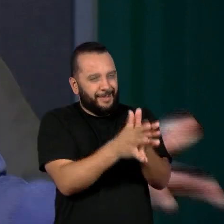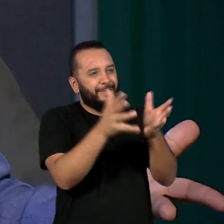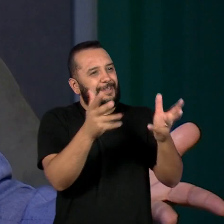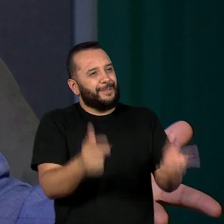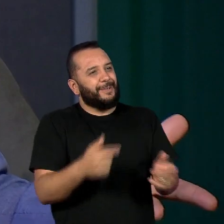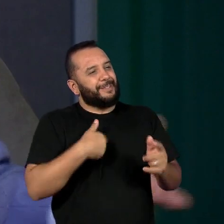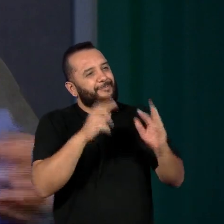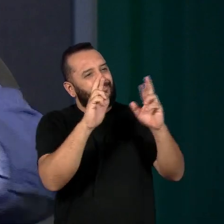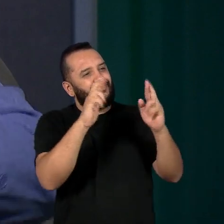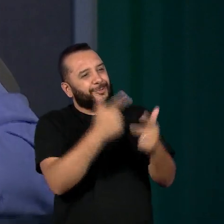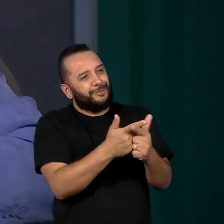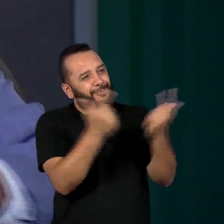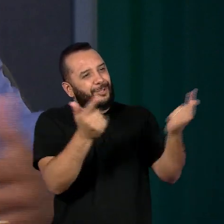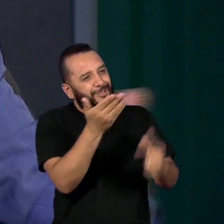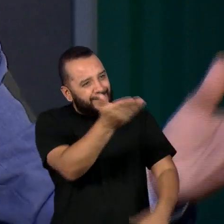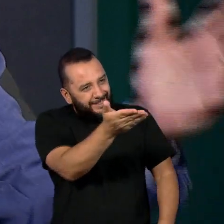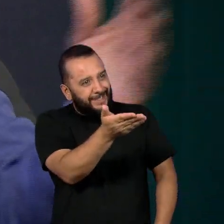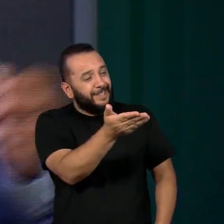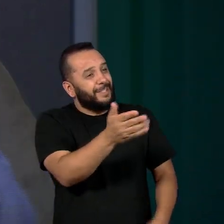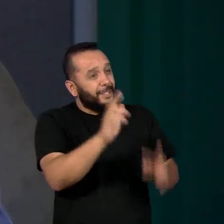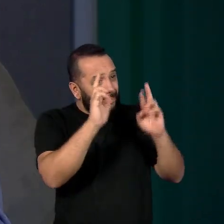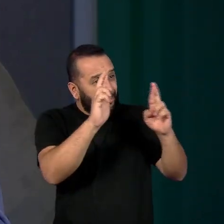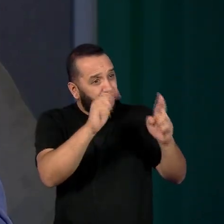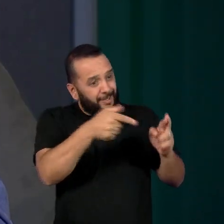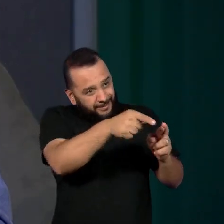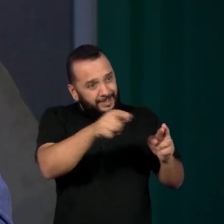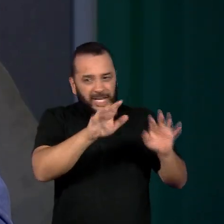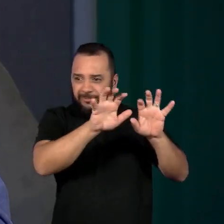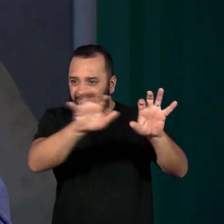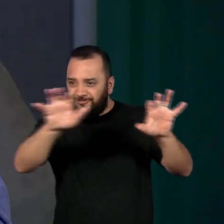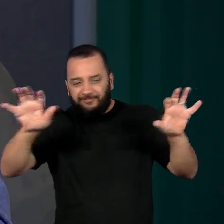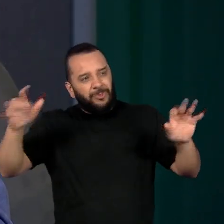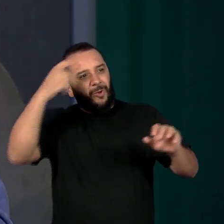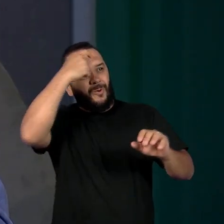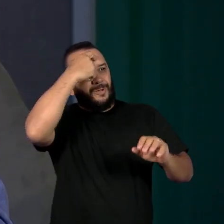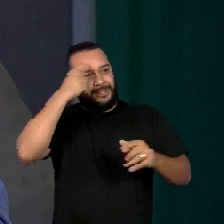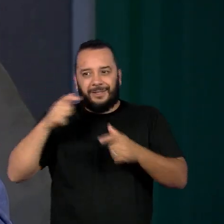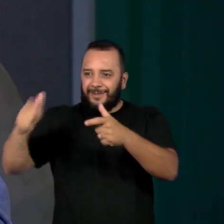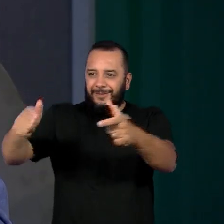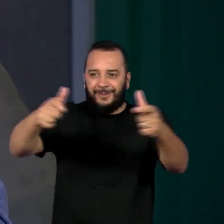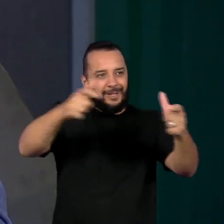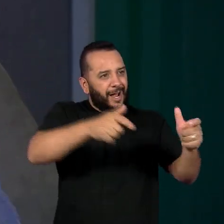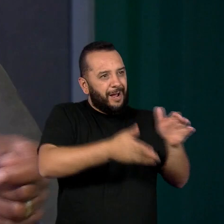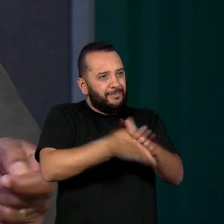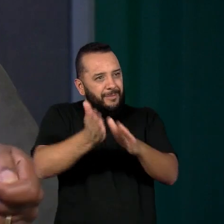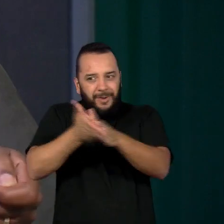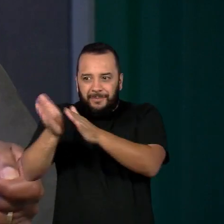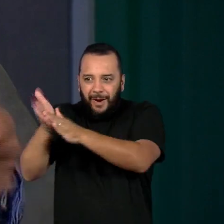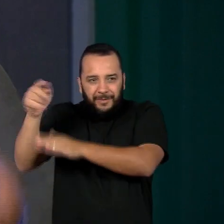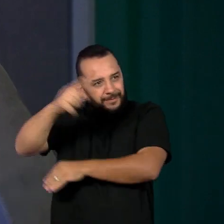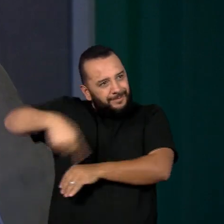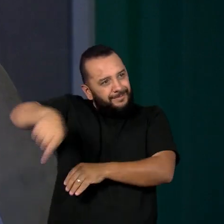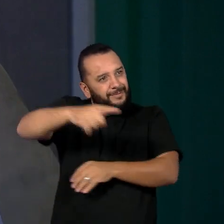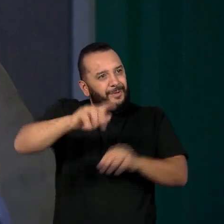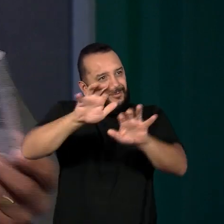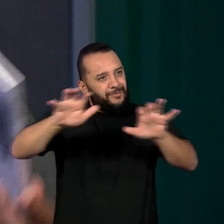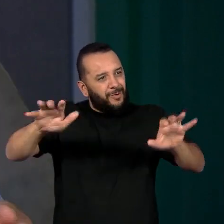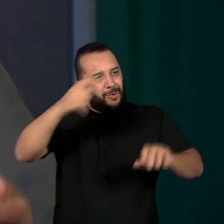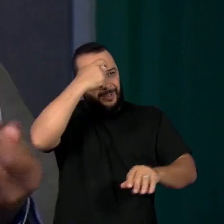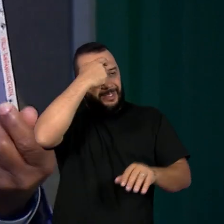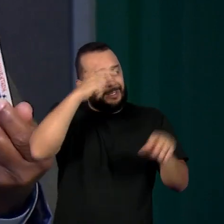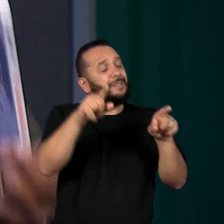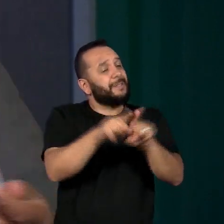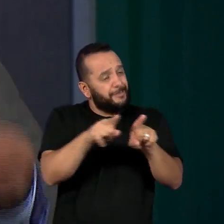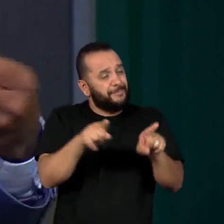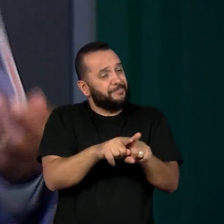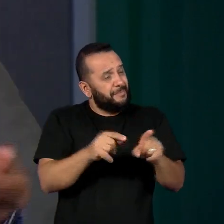muita sorte, que você continue espalhando consciência por todos os lugares que andar e que você continue brindando todos